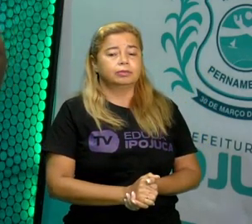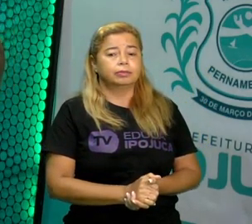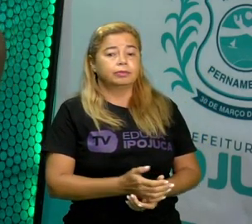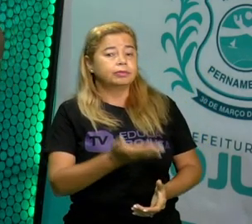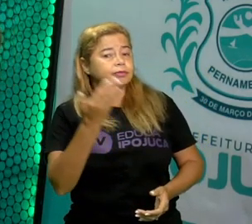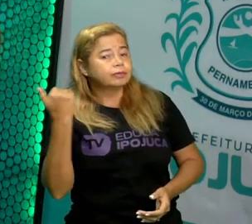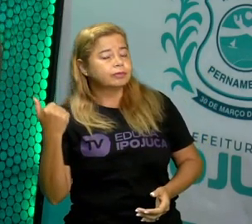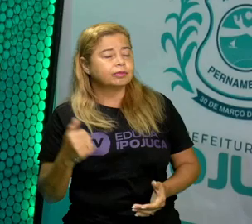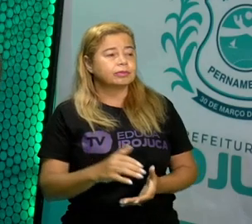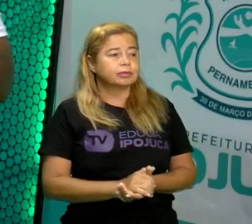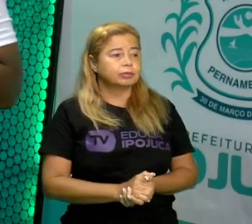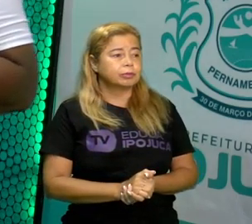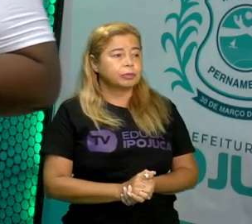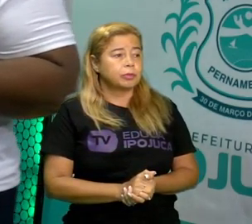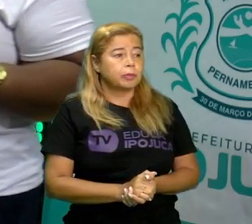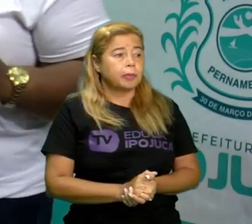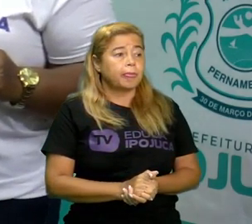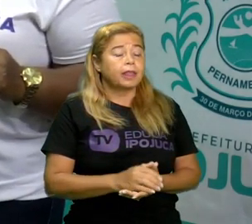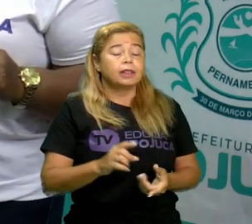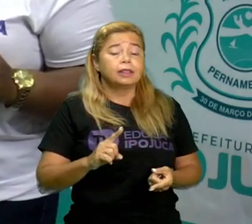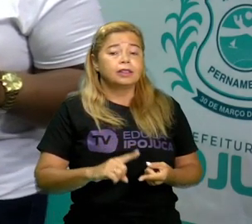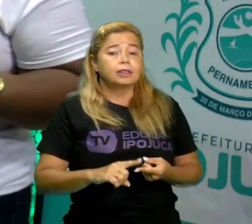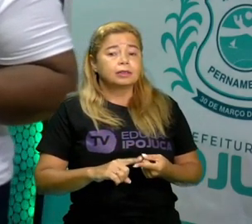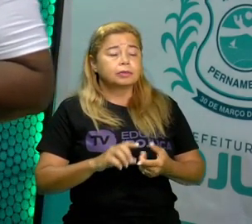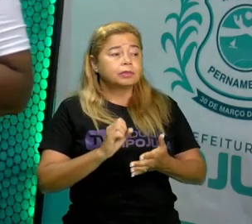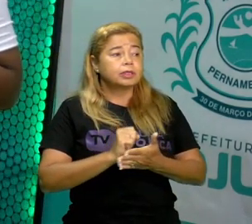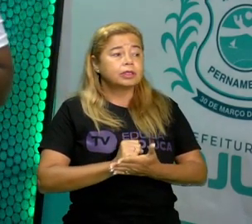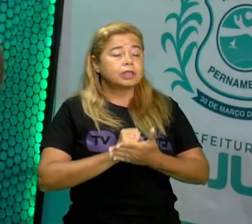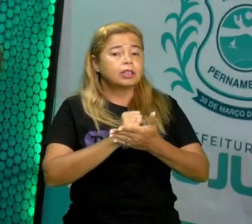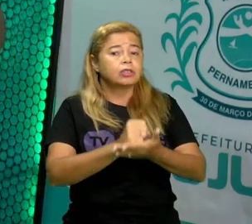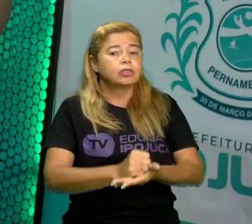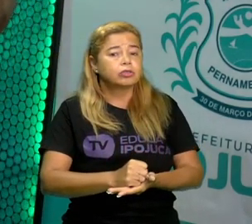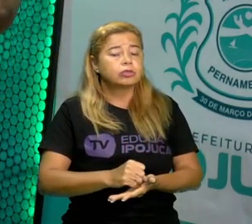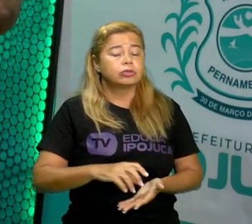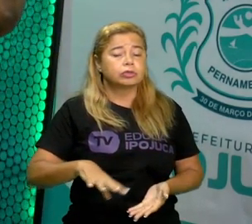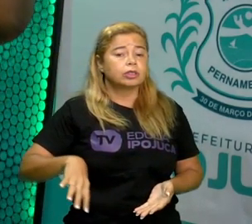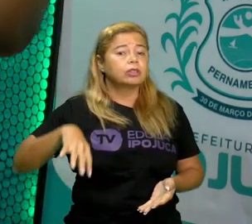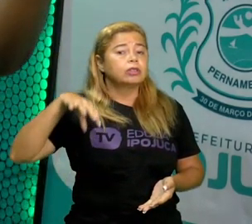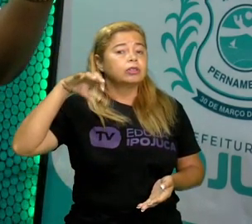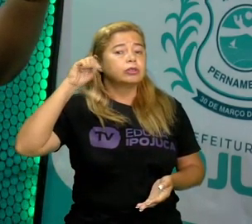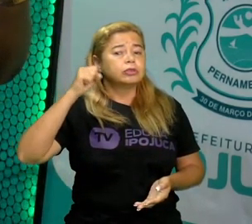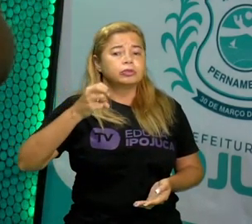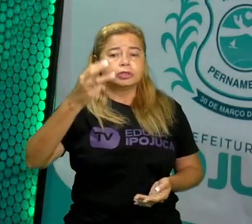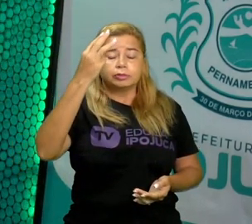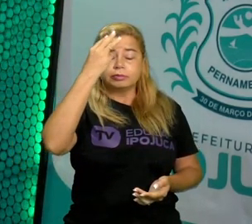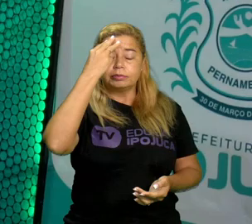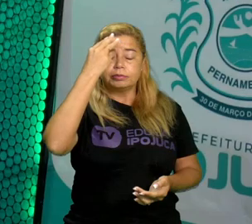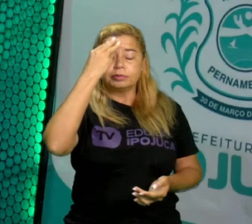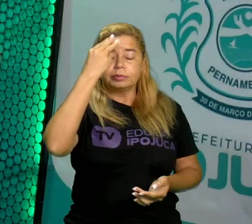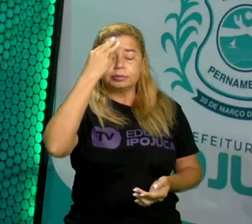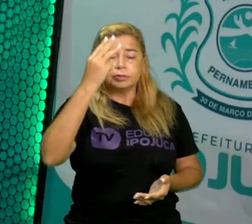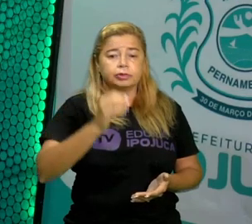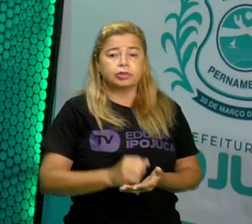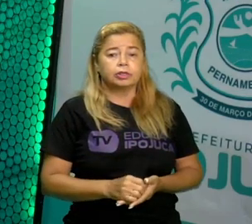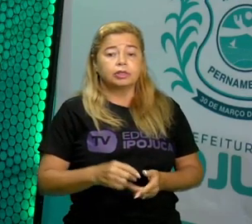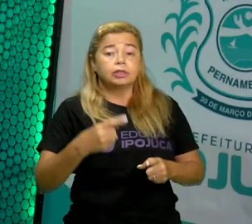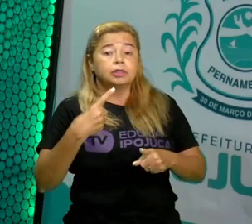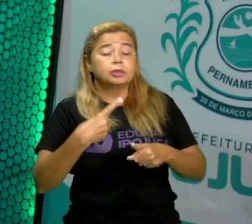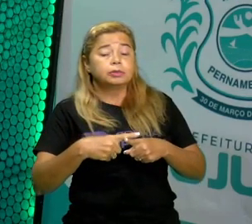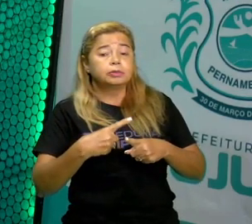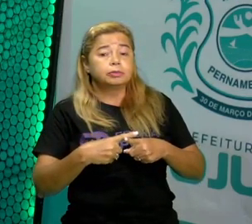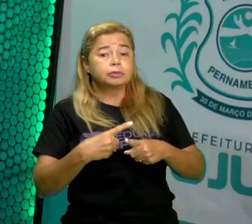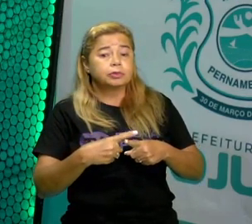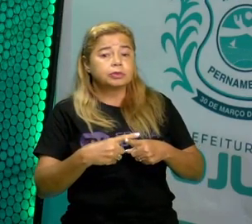lá, ajuda também na audição e na memória. Por quê? Porque